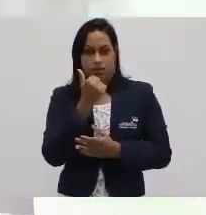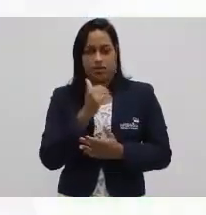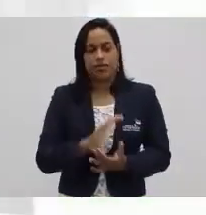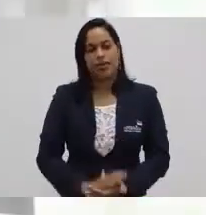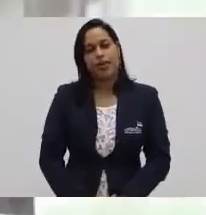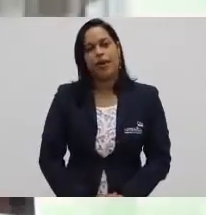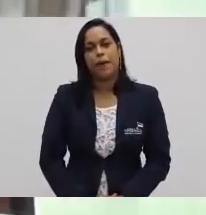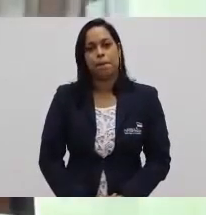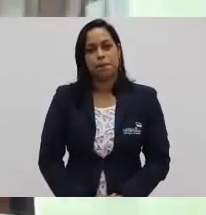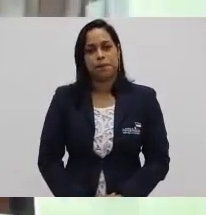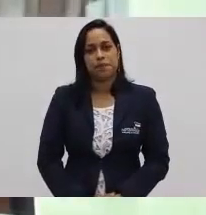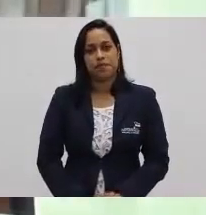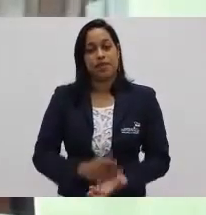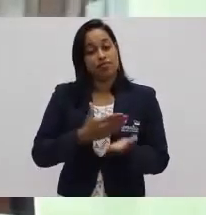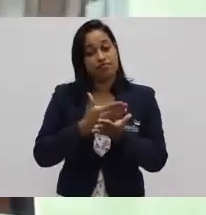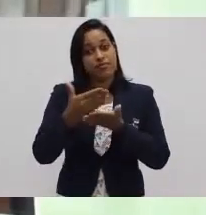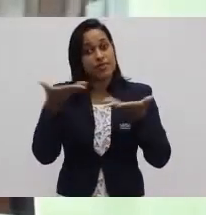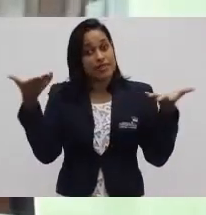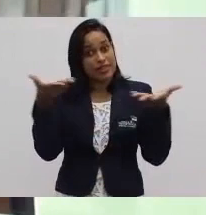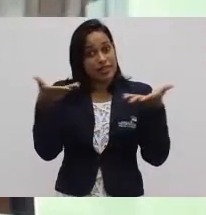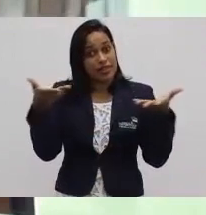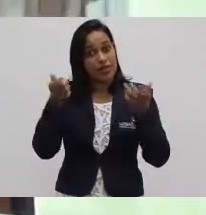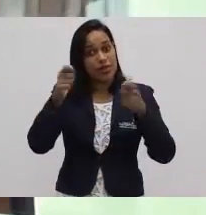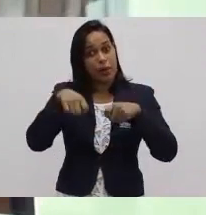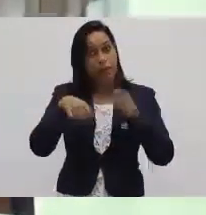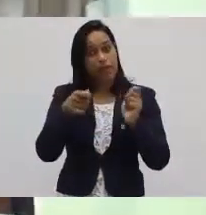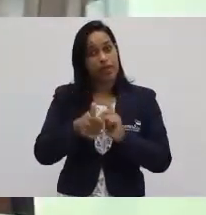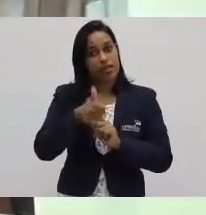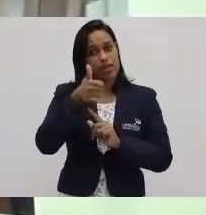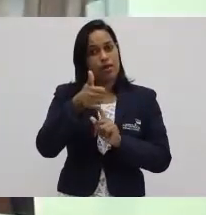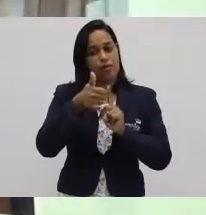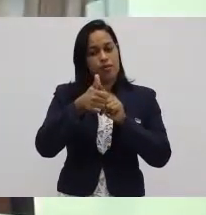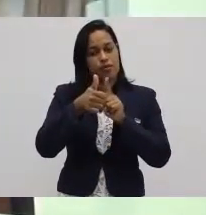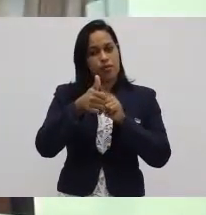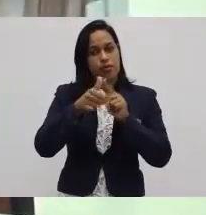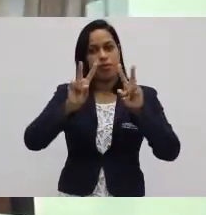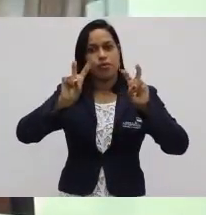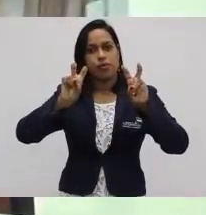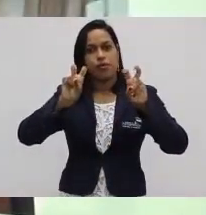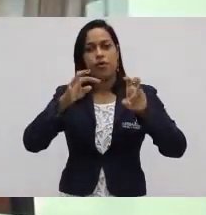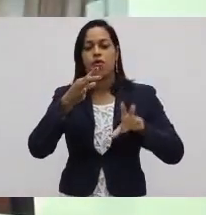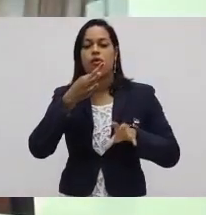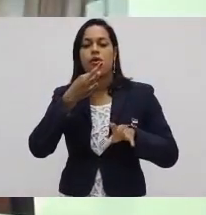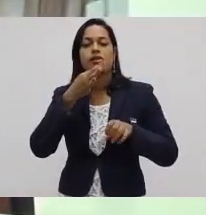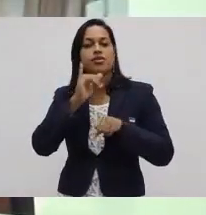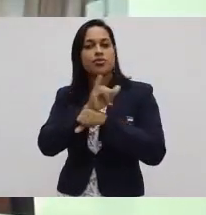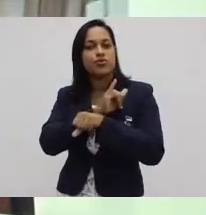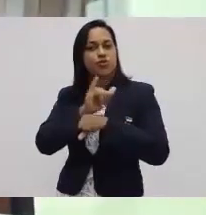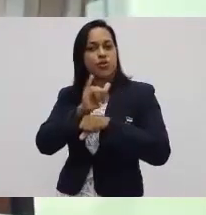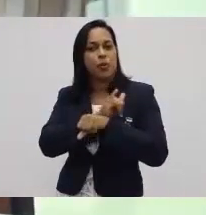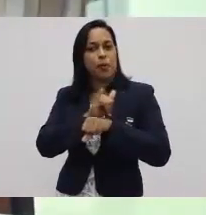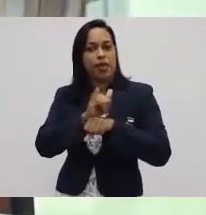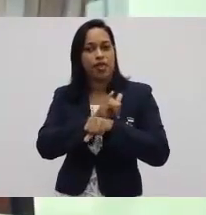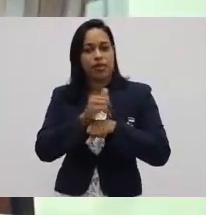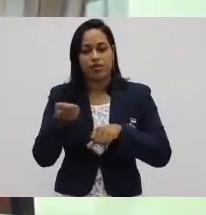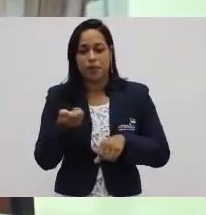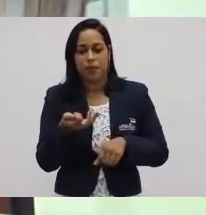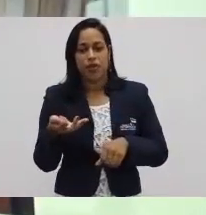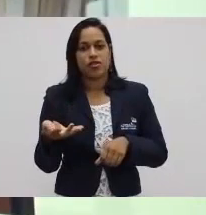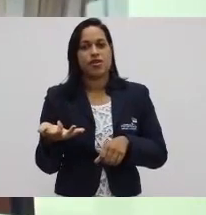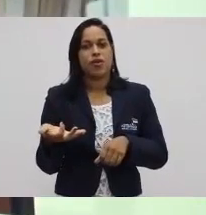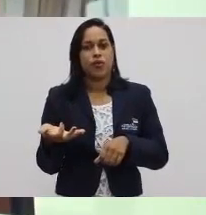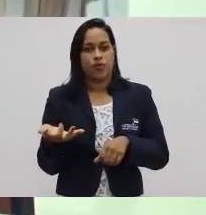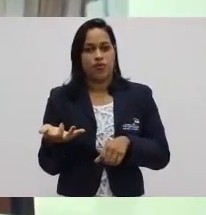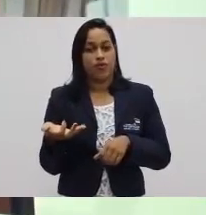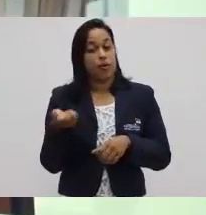E nós vamos começar agora a competência 1, conhecer os instrumentos de produção. Mas atenção,